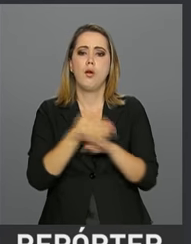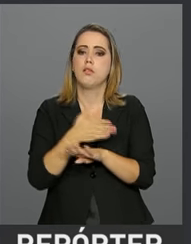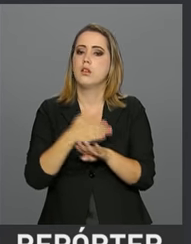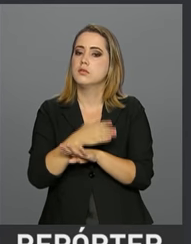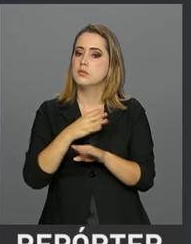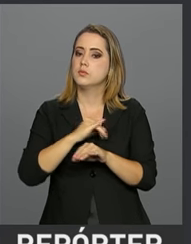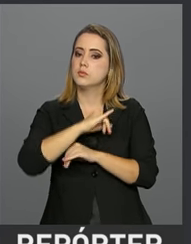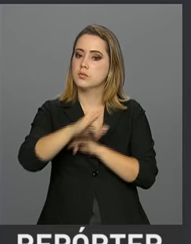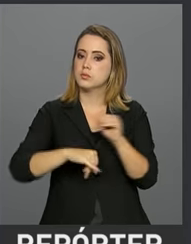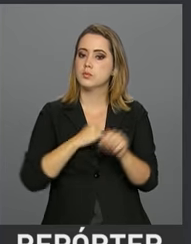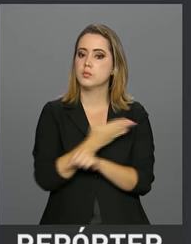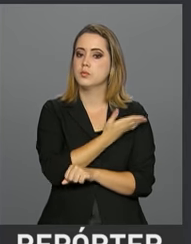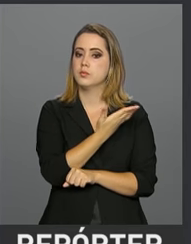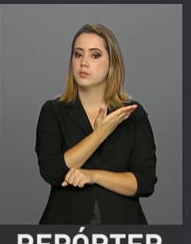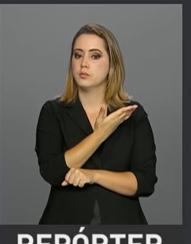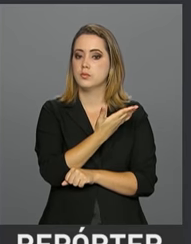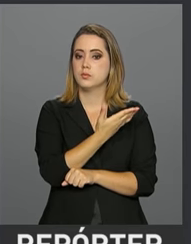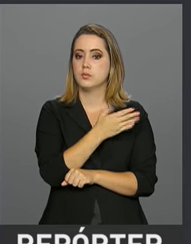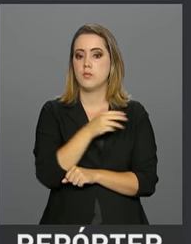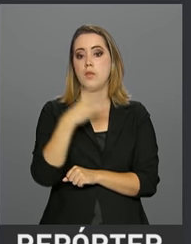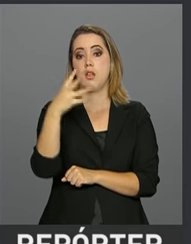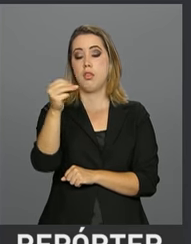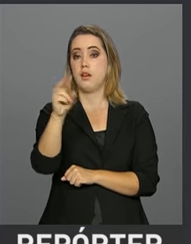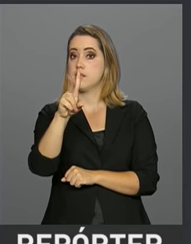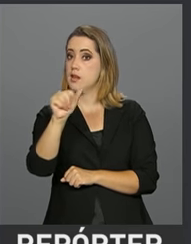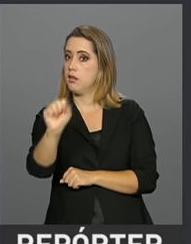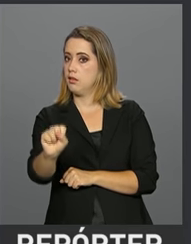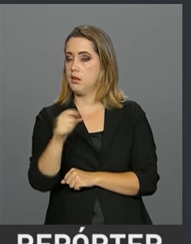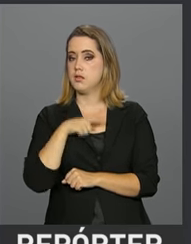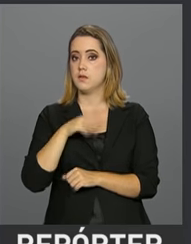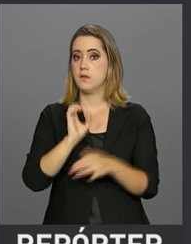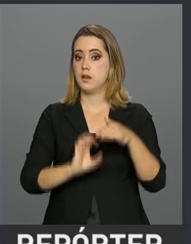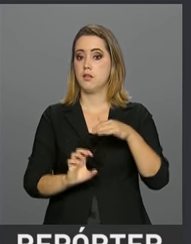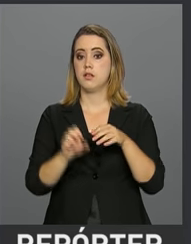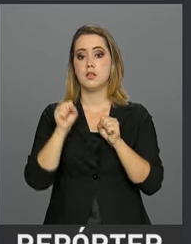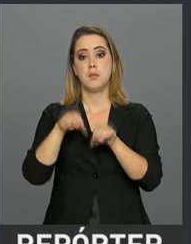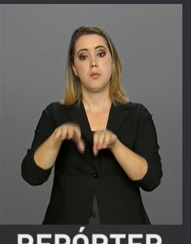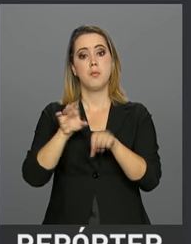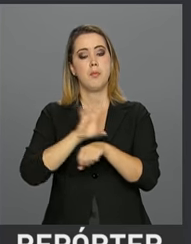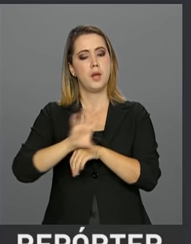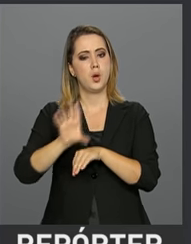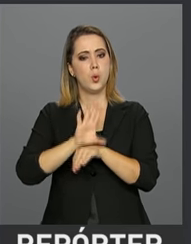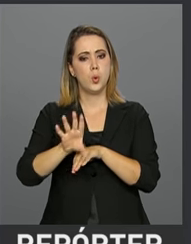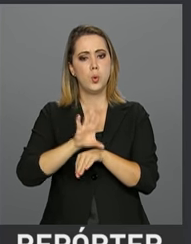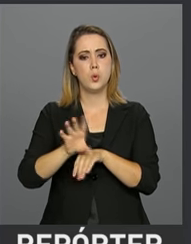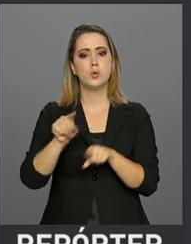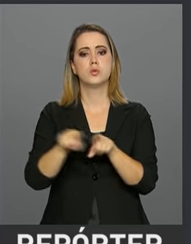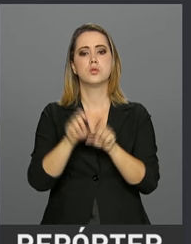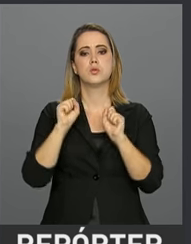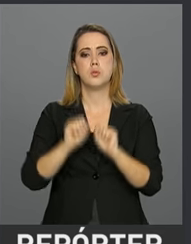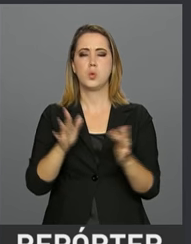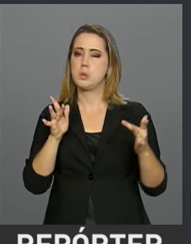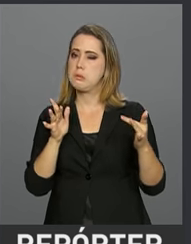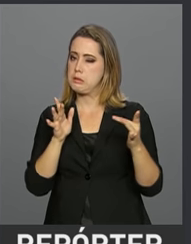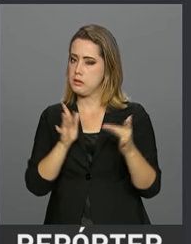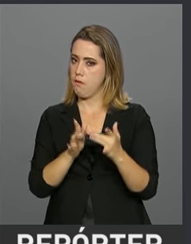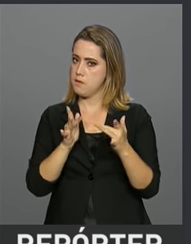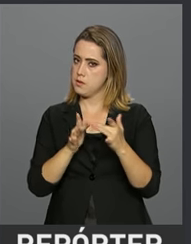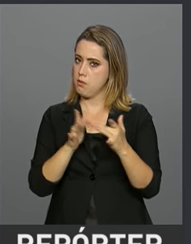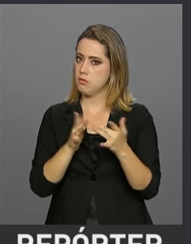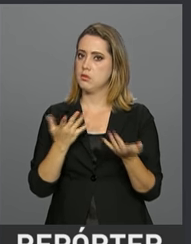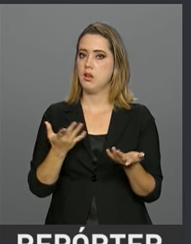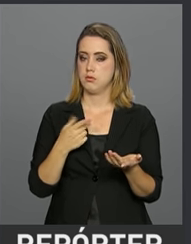site oficial e se candidatar. São 300 vagas para capacitação, mentoria e possíveis contatos com